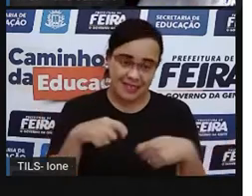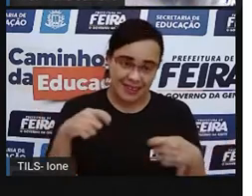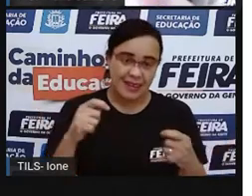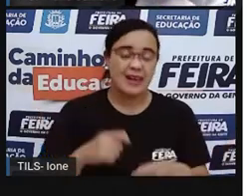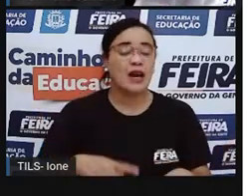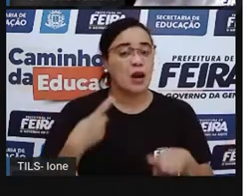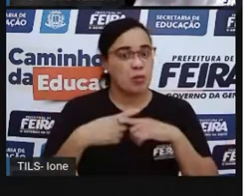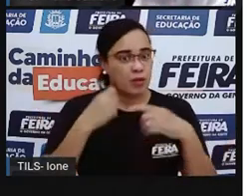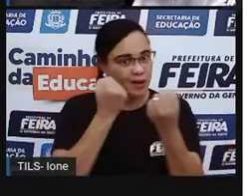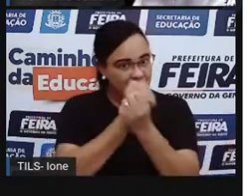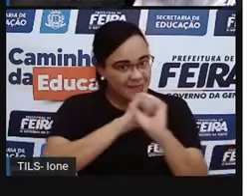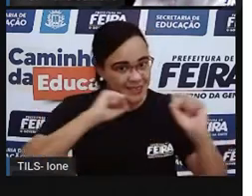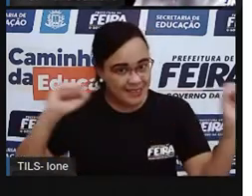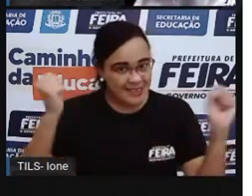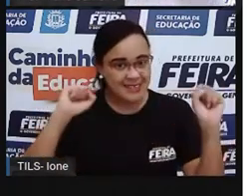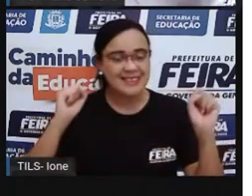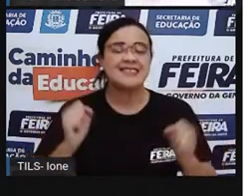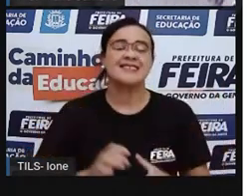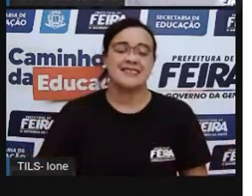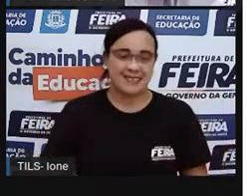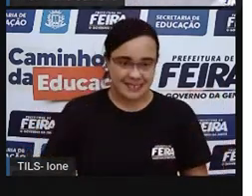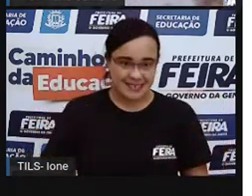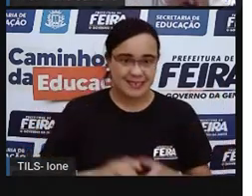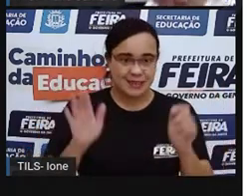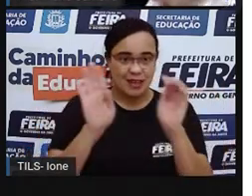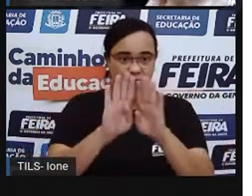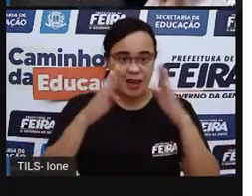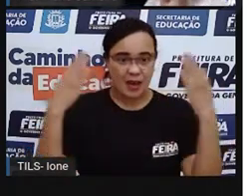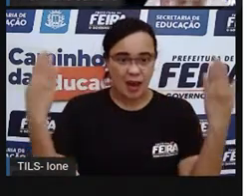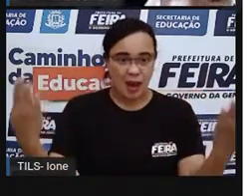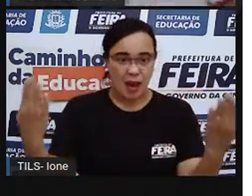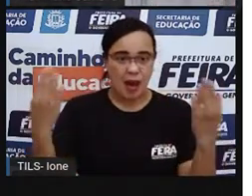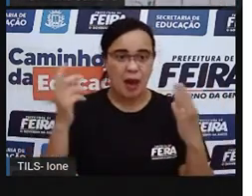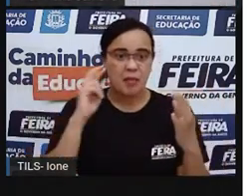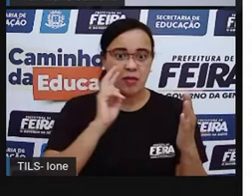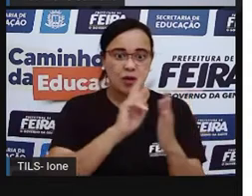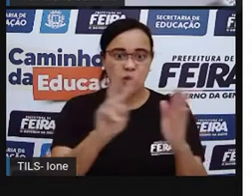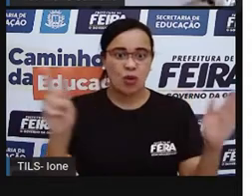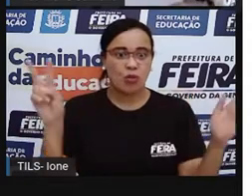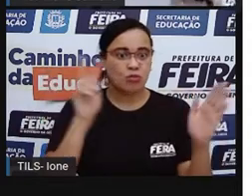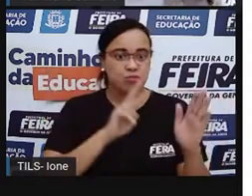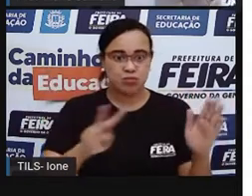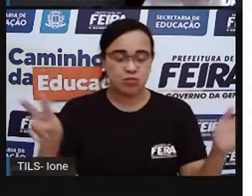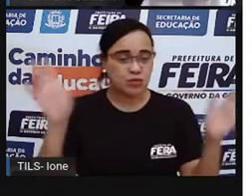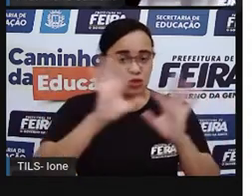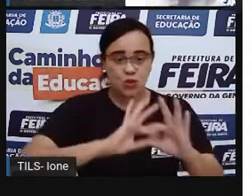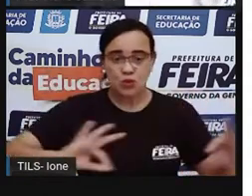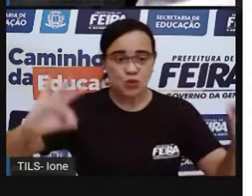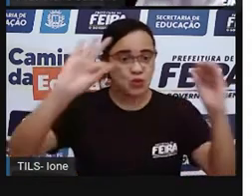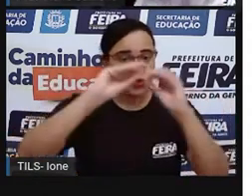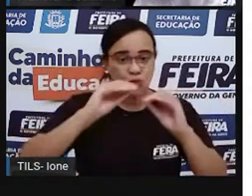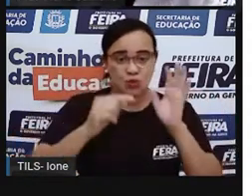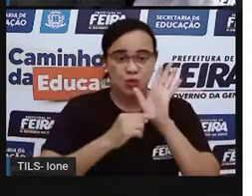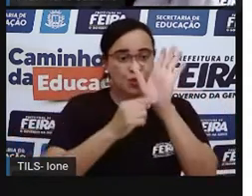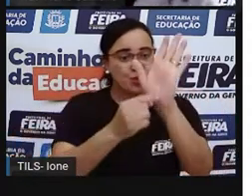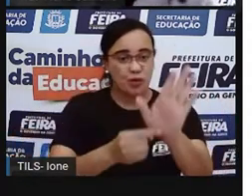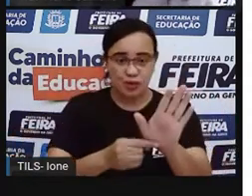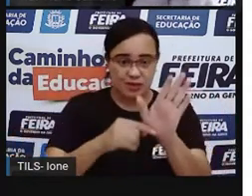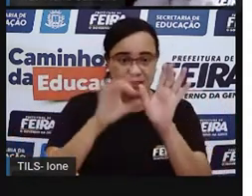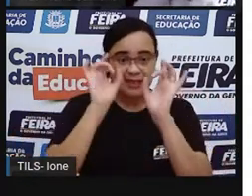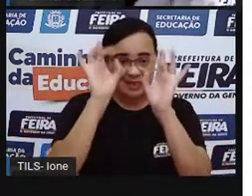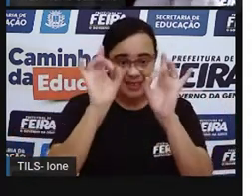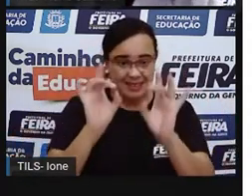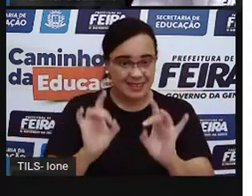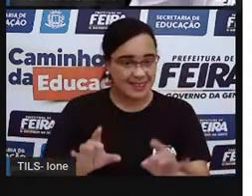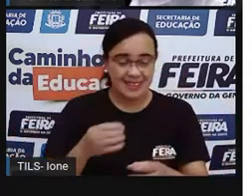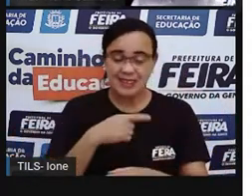grandão, olha só, quando a Pro abre, ele toma todo o espaço e a Pro não consegue mostrar todos os detalhes pra vocês,